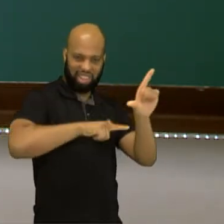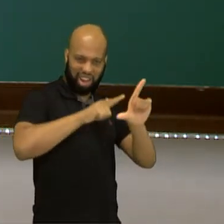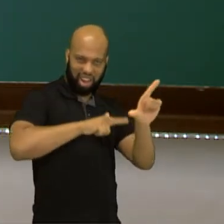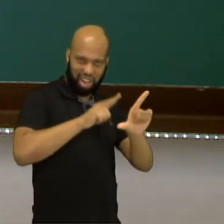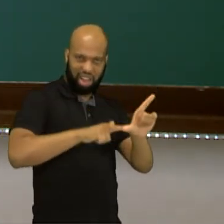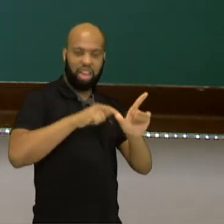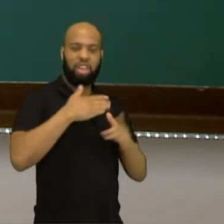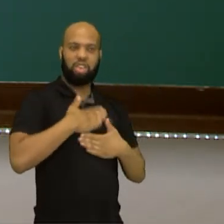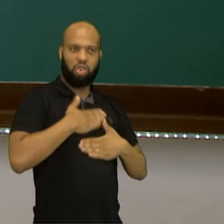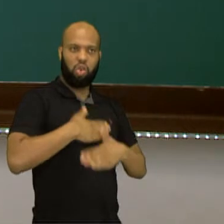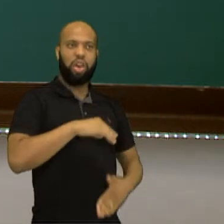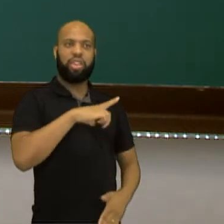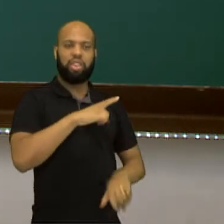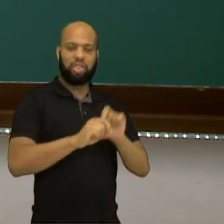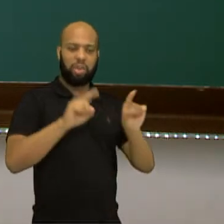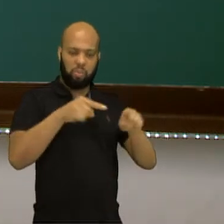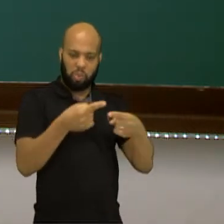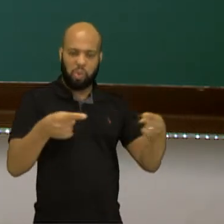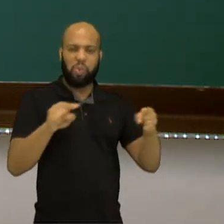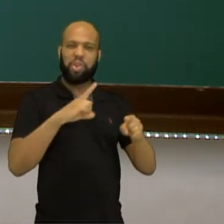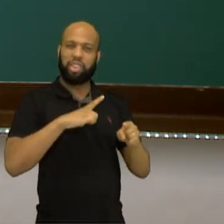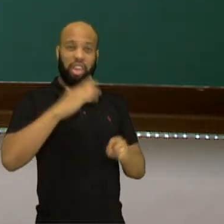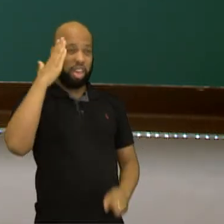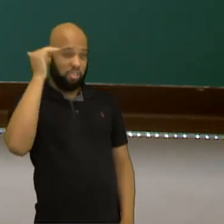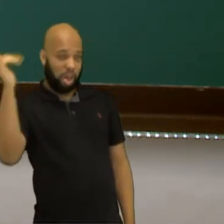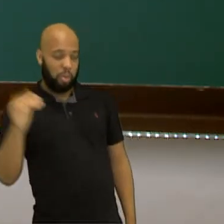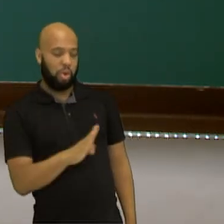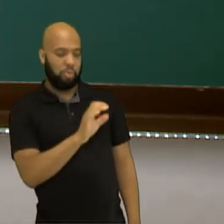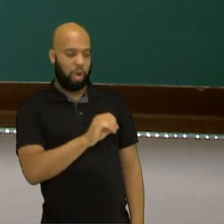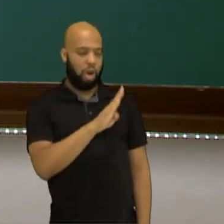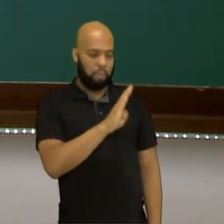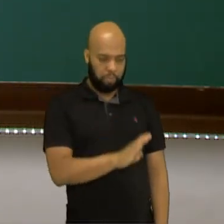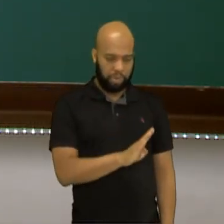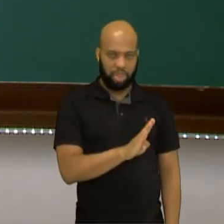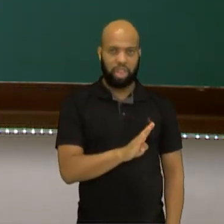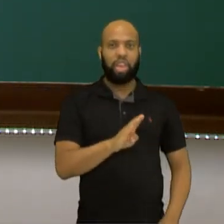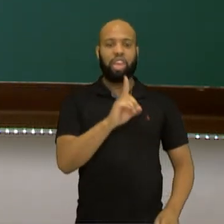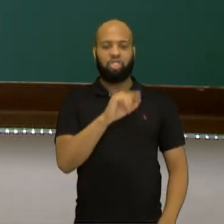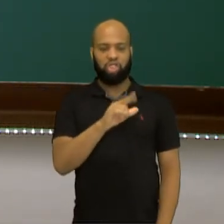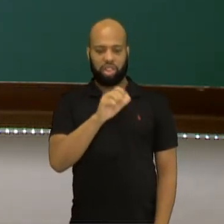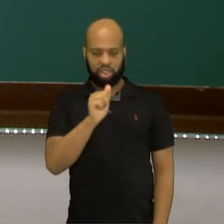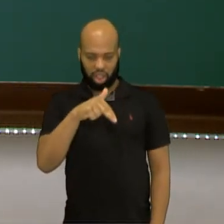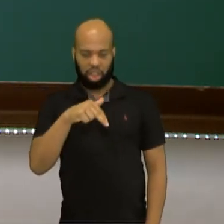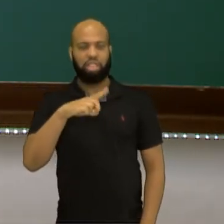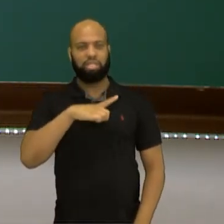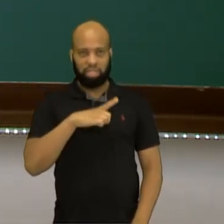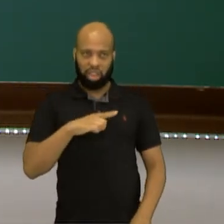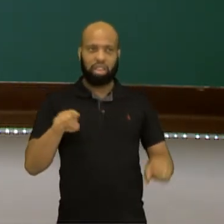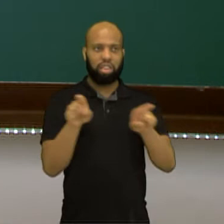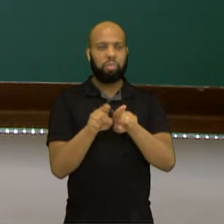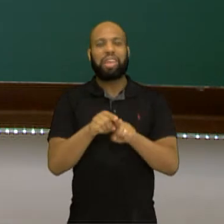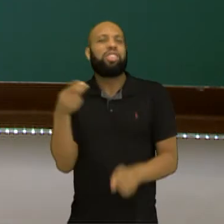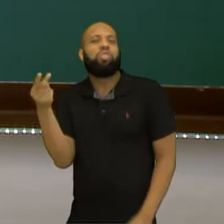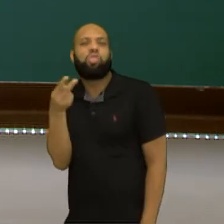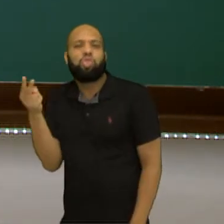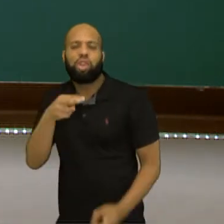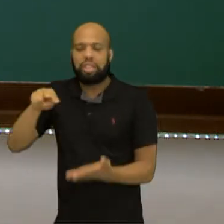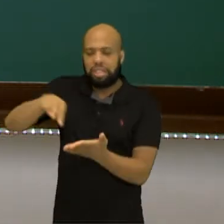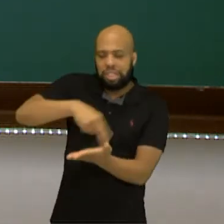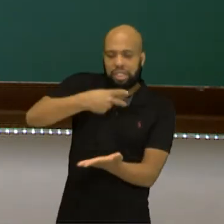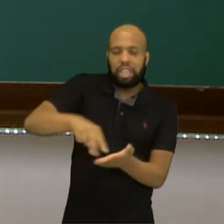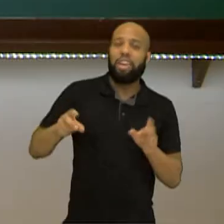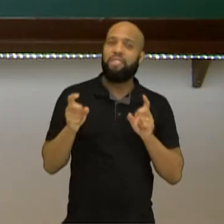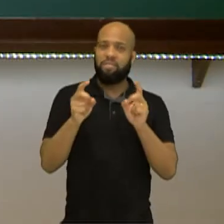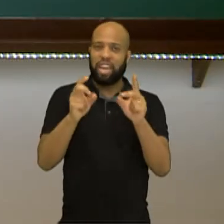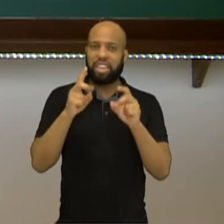Então aqui tem uma música do Bob Dylan e esse aqui é uma música do Paul McCartney, chamada Blackbird. Então aqui esses dois skates, eles foram vendidos